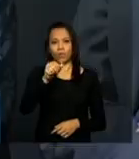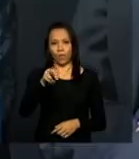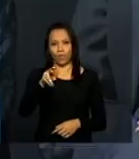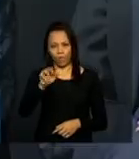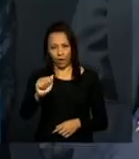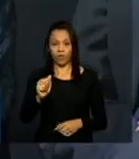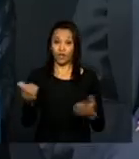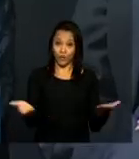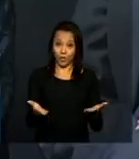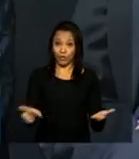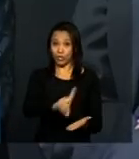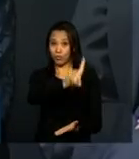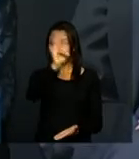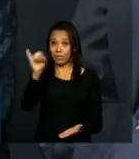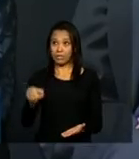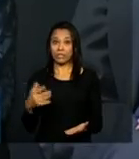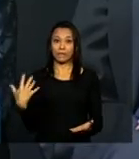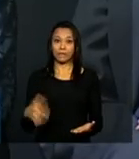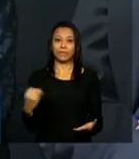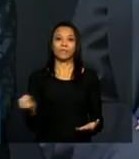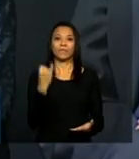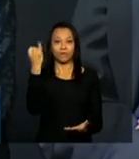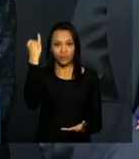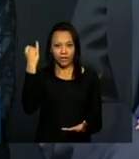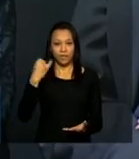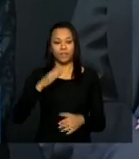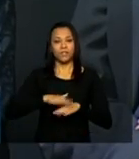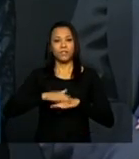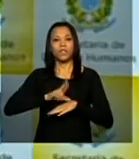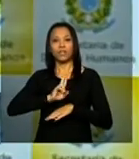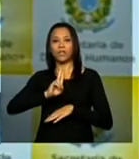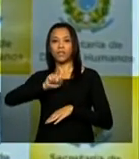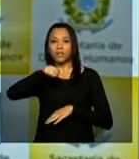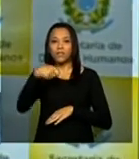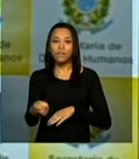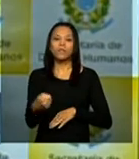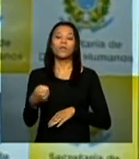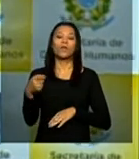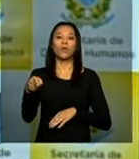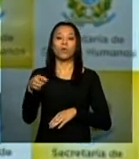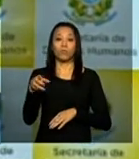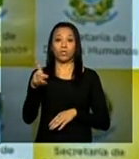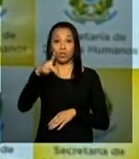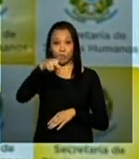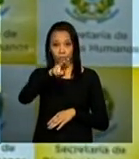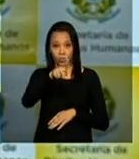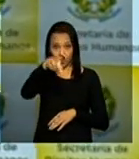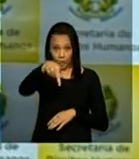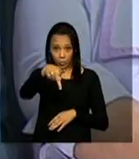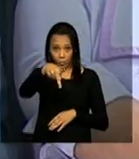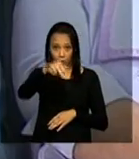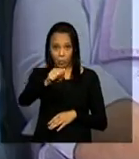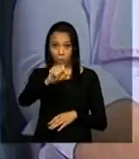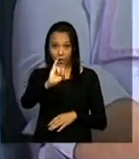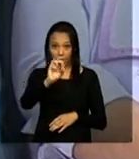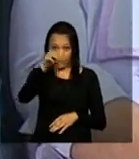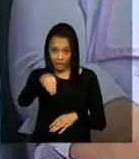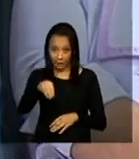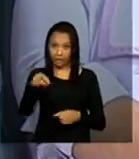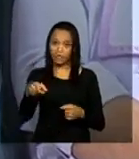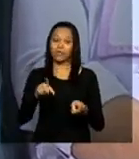então eu queria em nome do ministro da educação José Paim e da ministra Deli